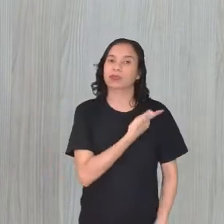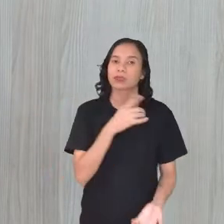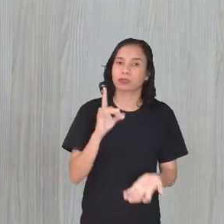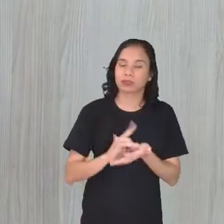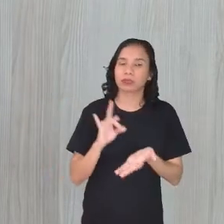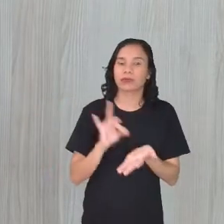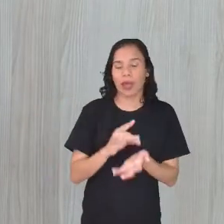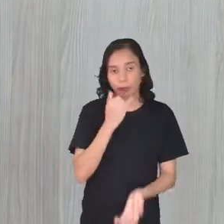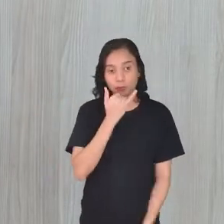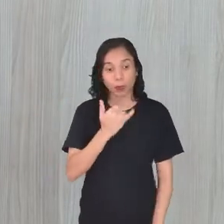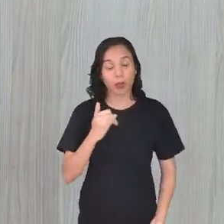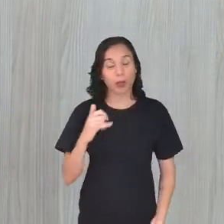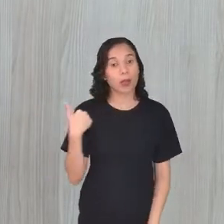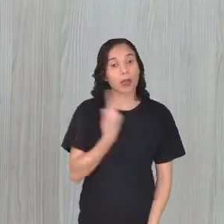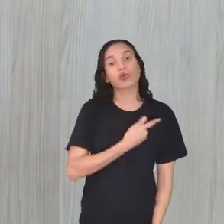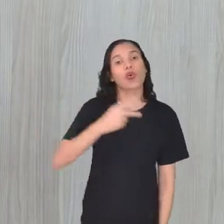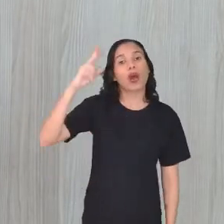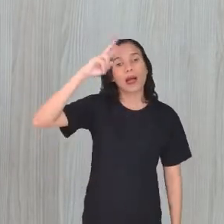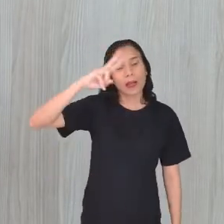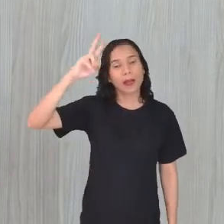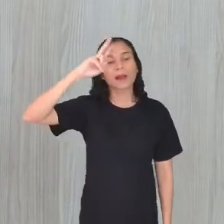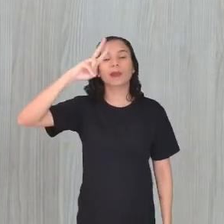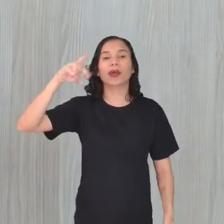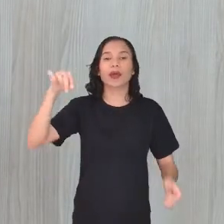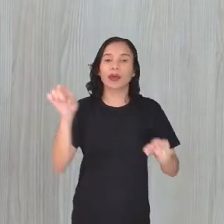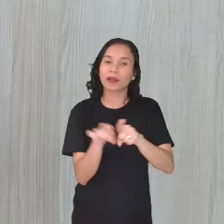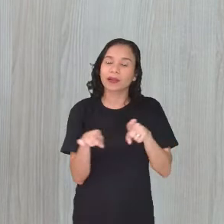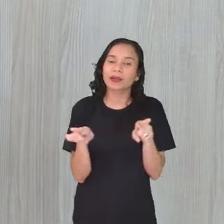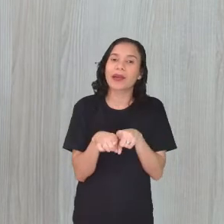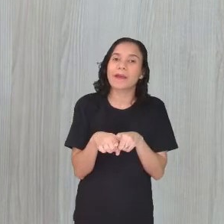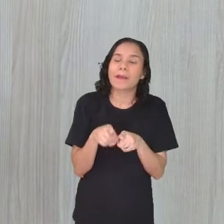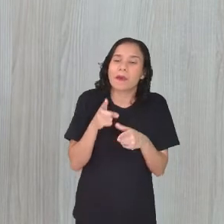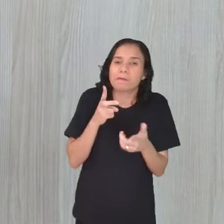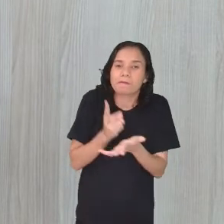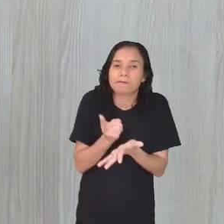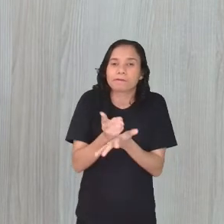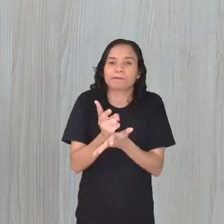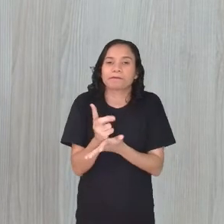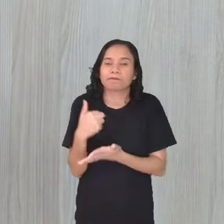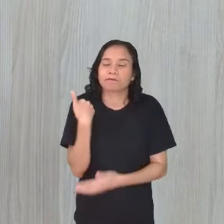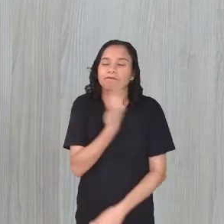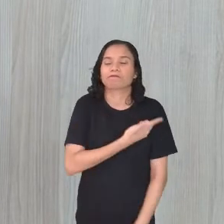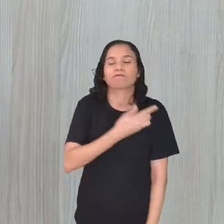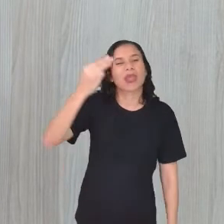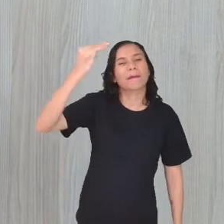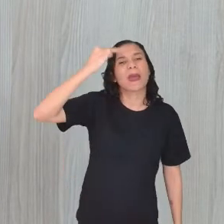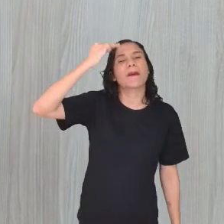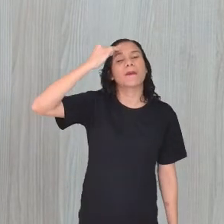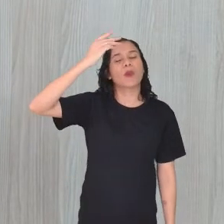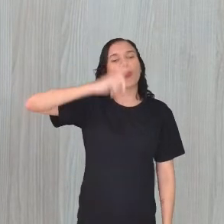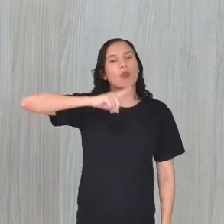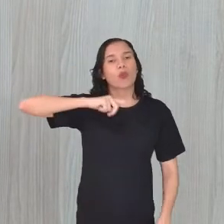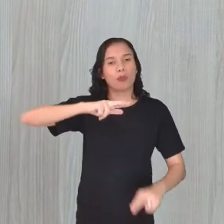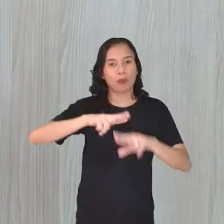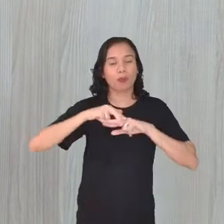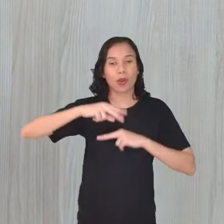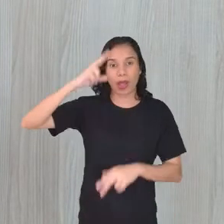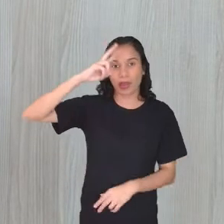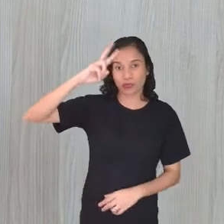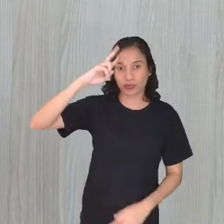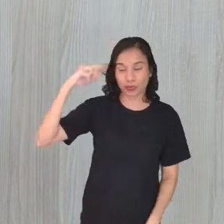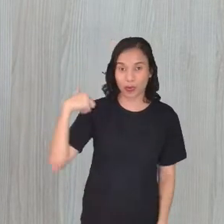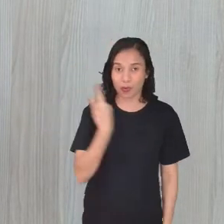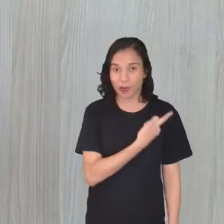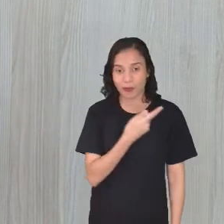perdão, recordar, né? E permanecer na nossa memória. Porque a história, como a gente